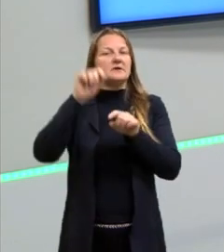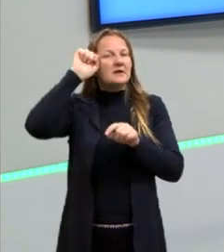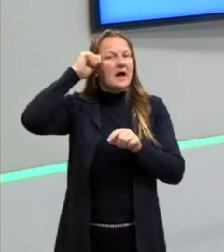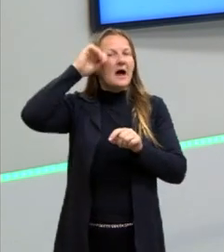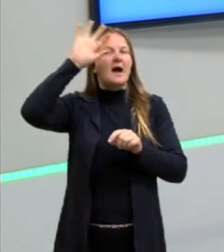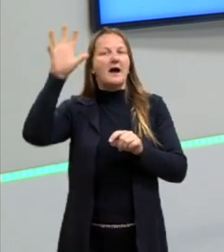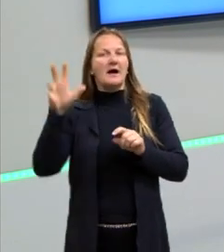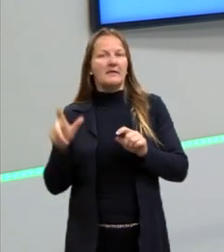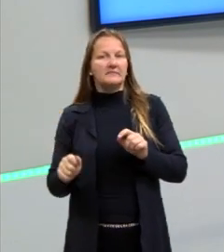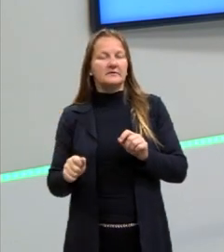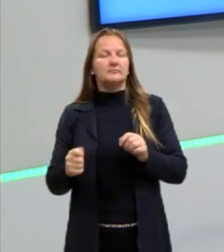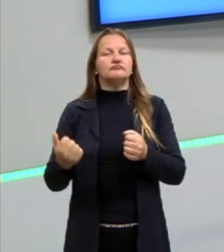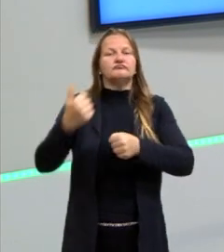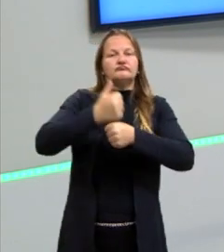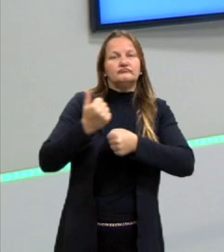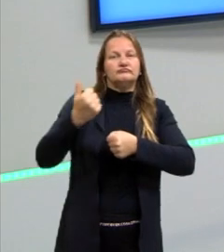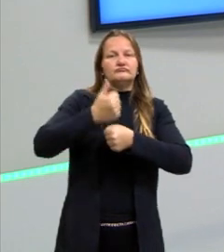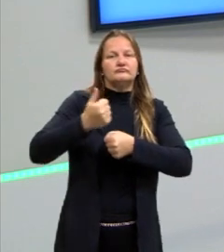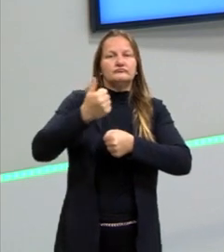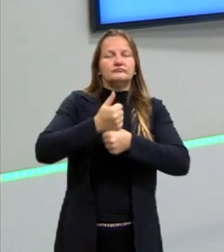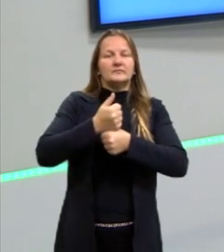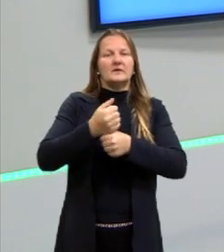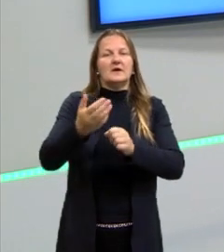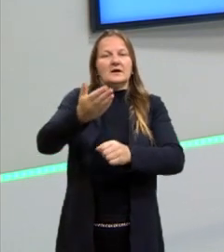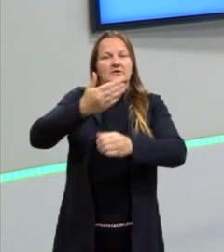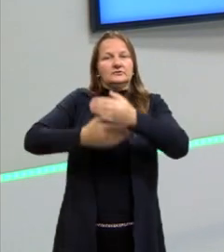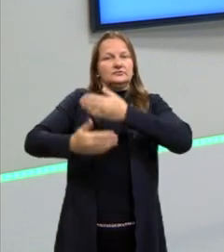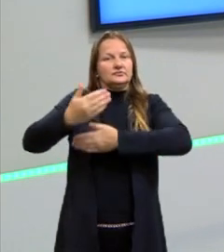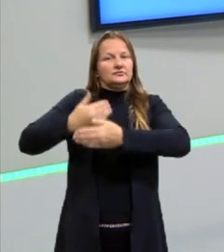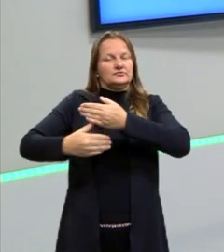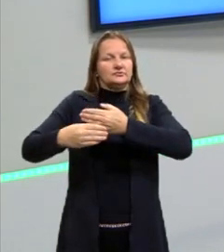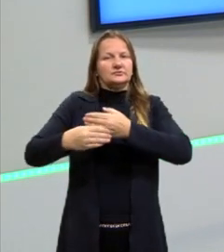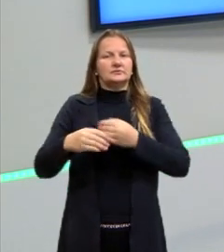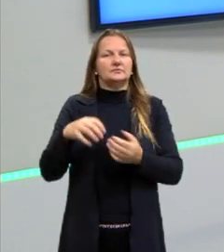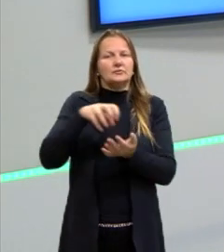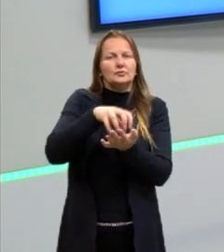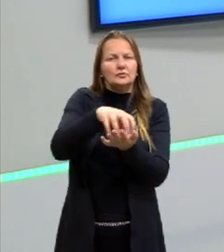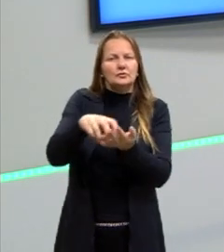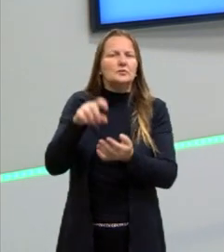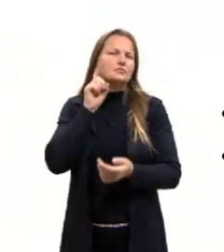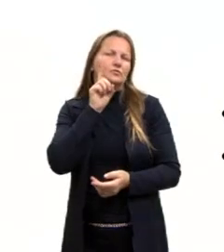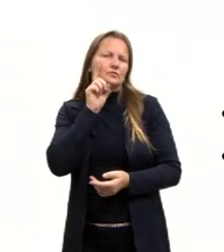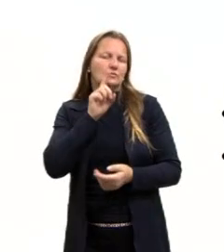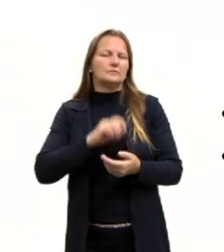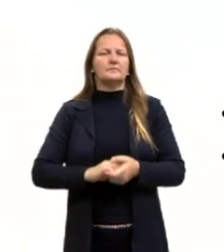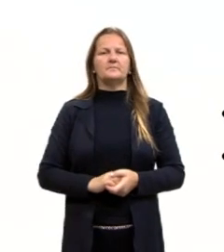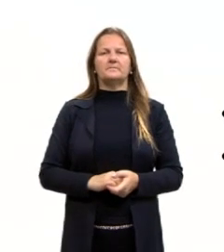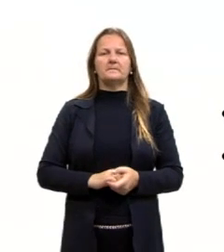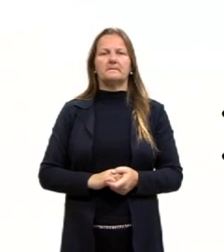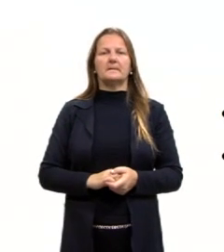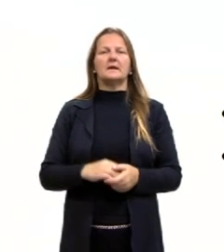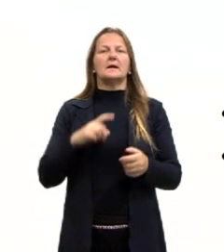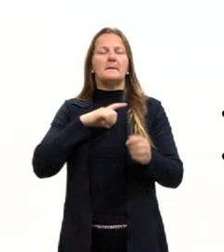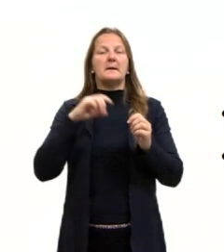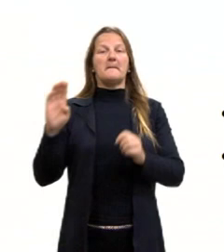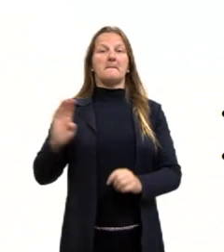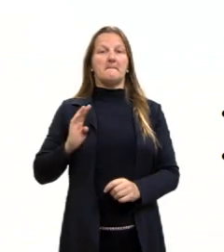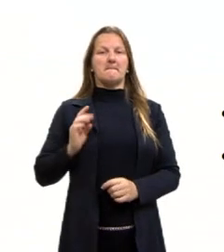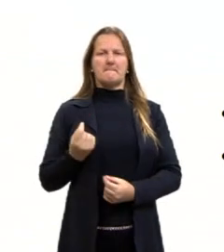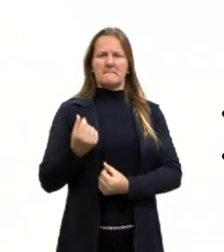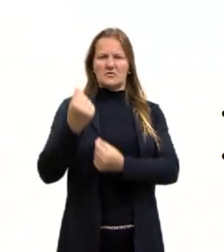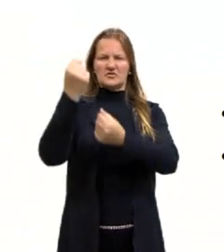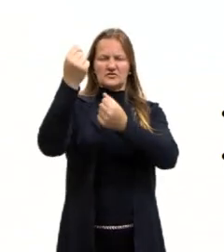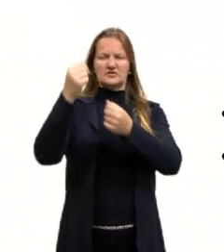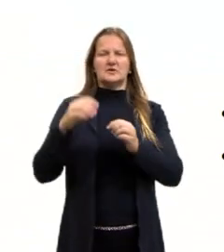substituir essas antigas colônias americanas. A ascensão da burguesia como a classe social dominante. E